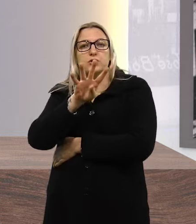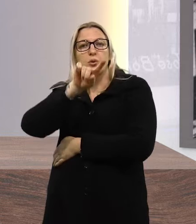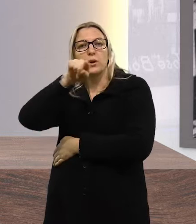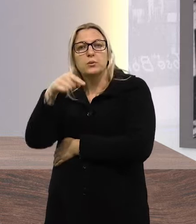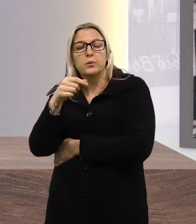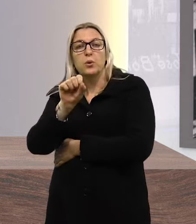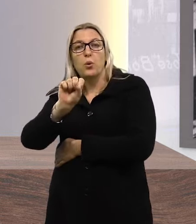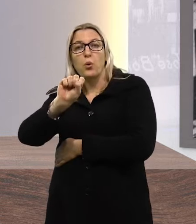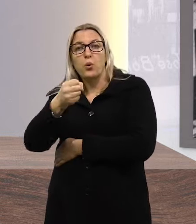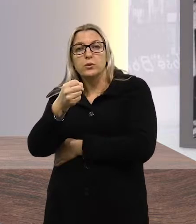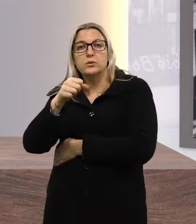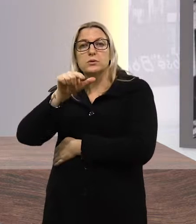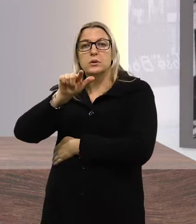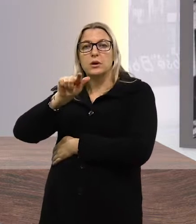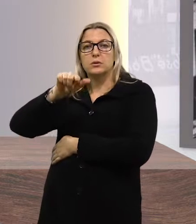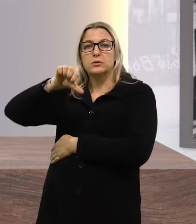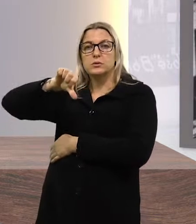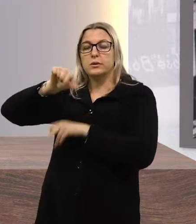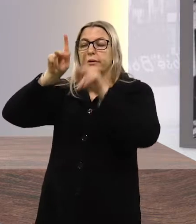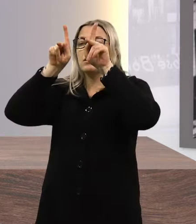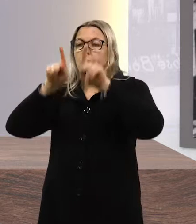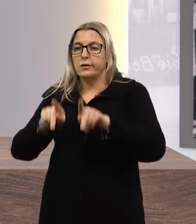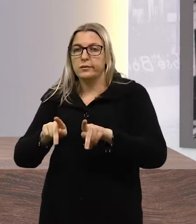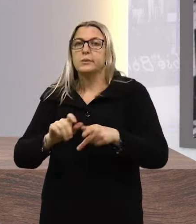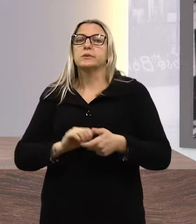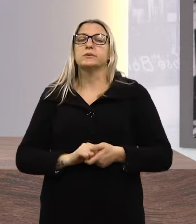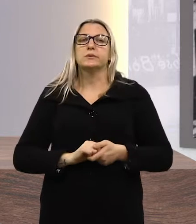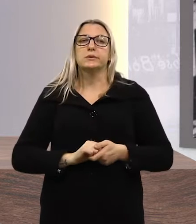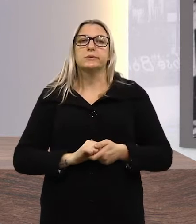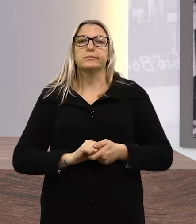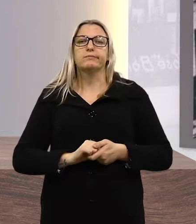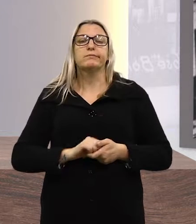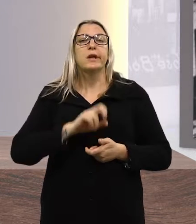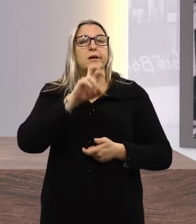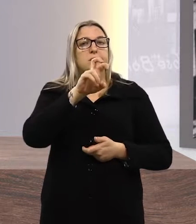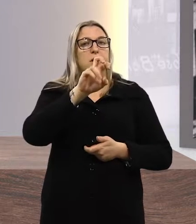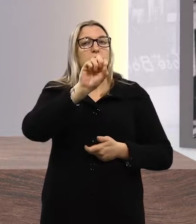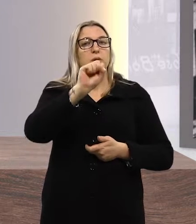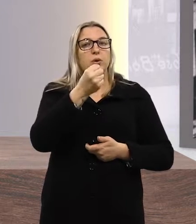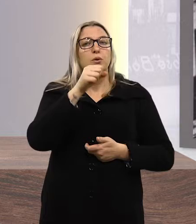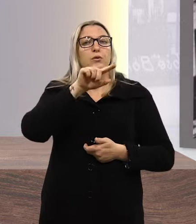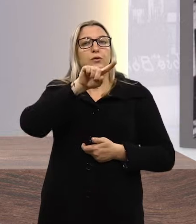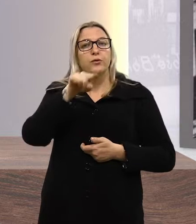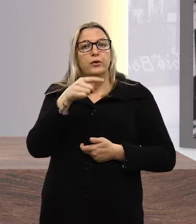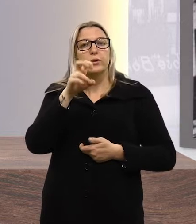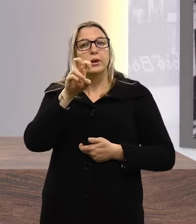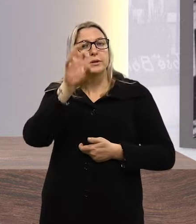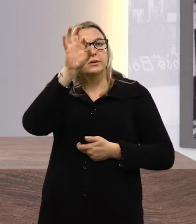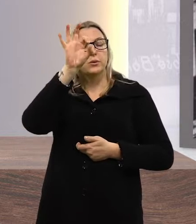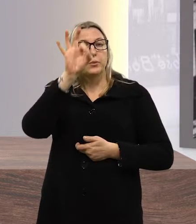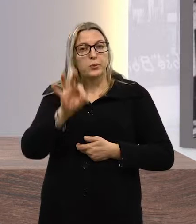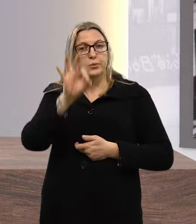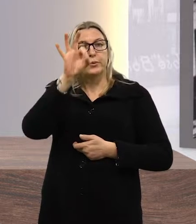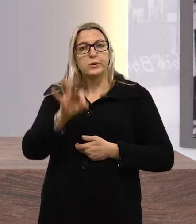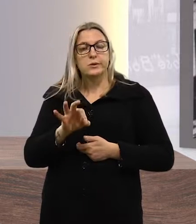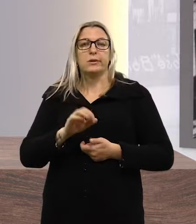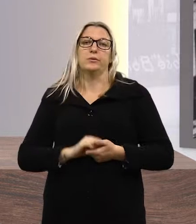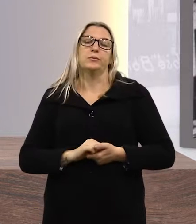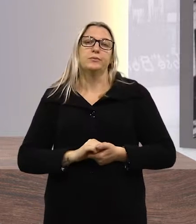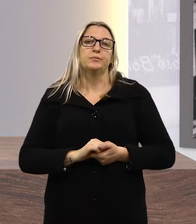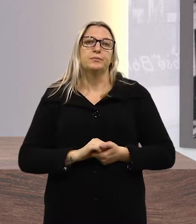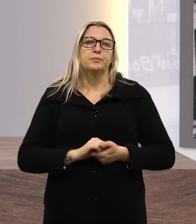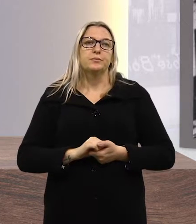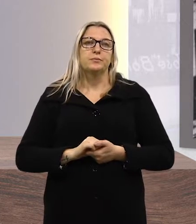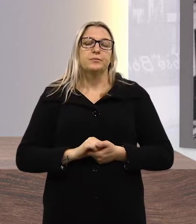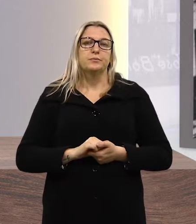24.879 pessoas. Ou seja, 58,5% do